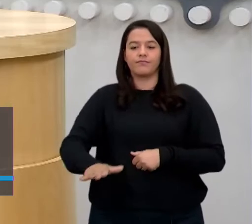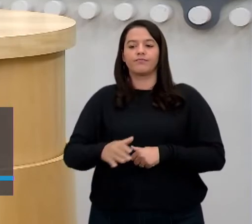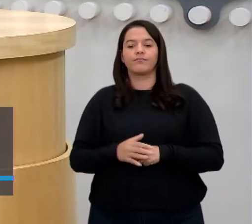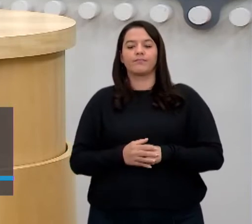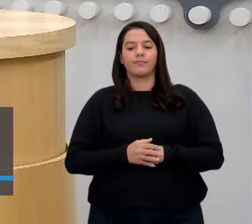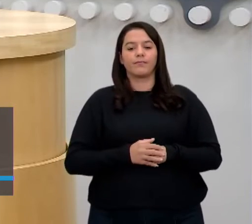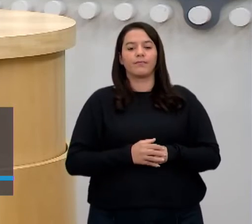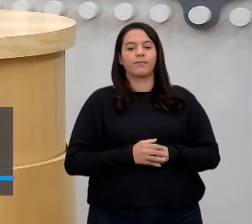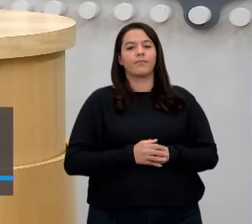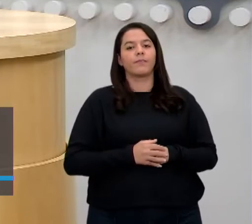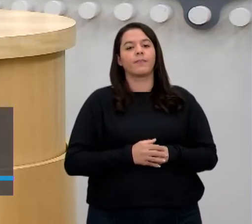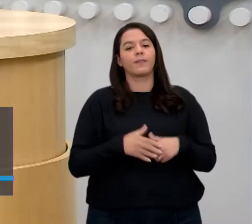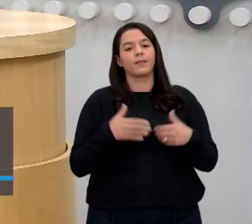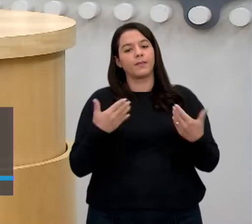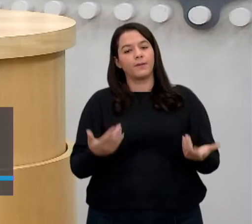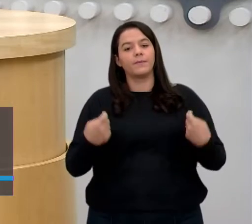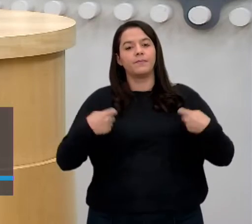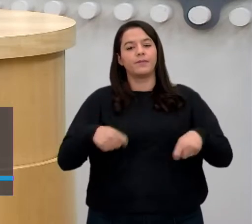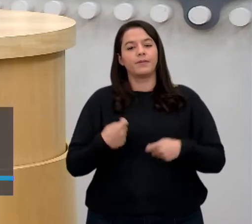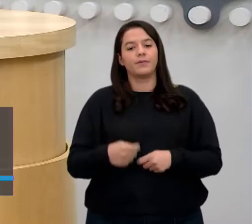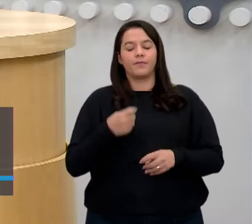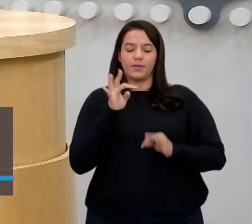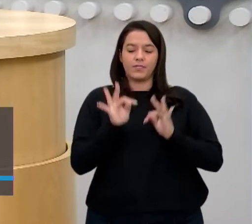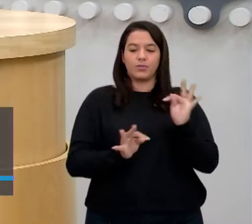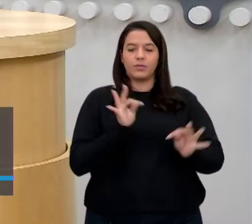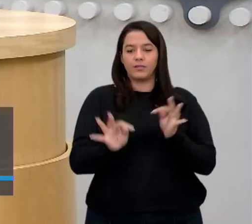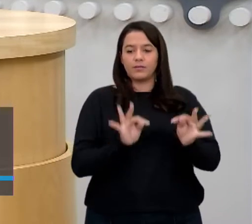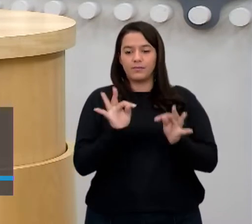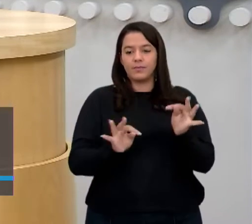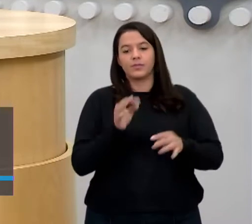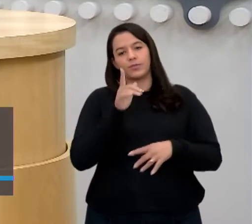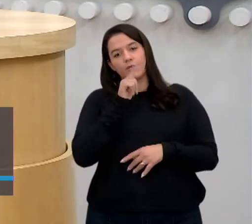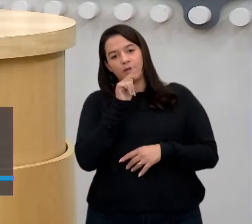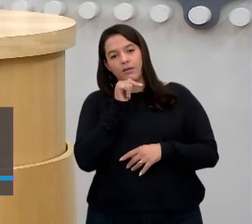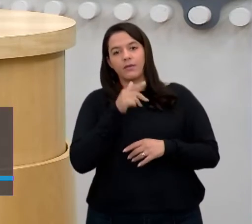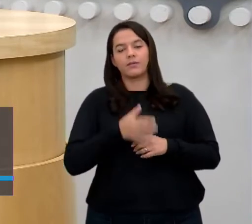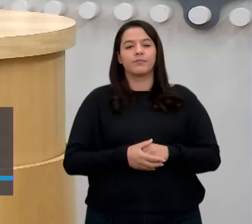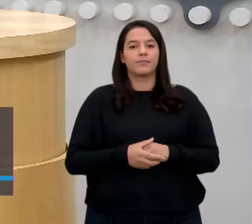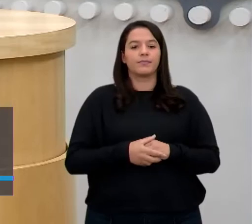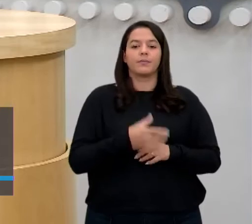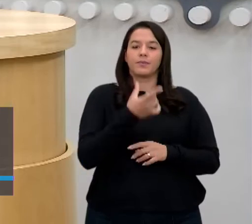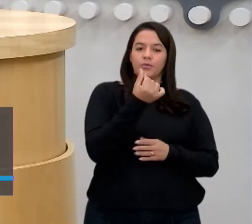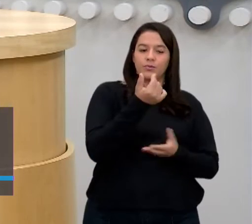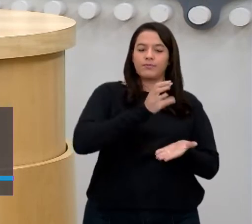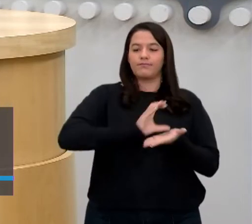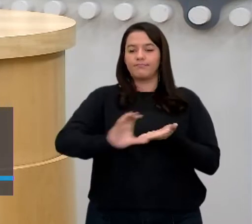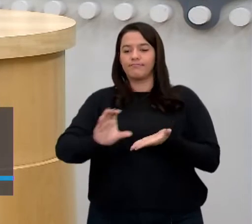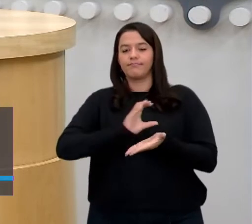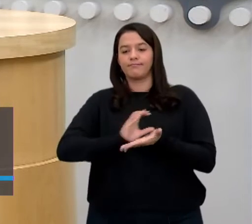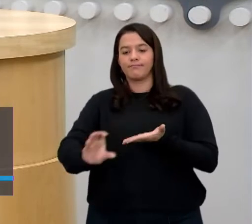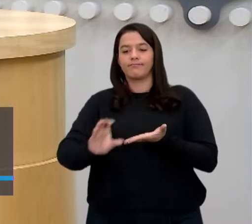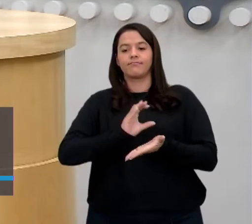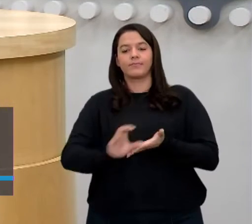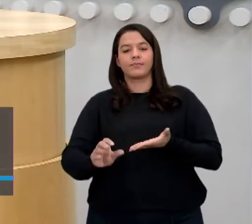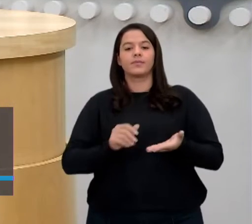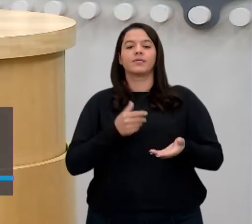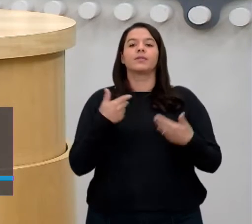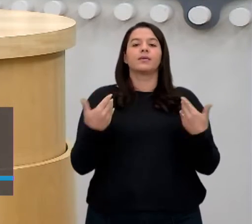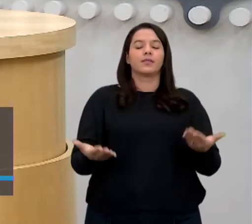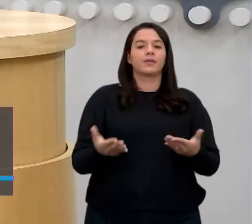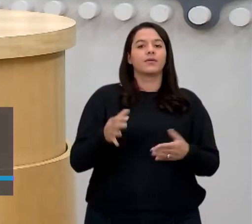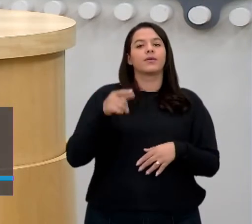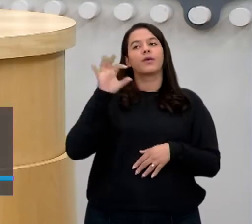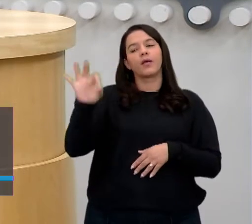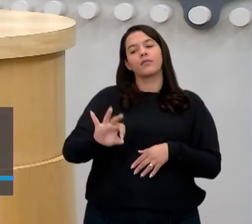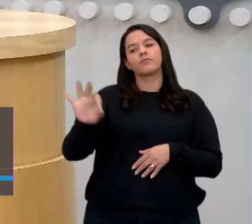Entendeu? Então, isso aí tem que o quê? Fazer tratamento de água. Entendeu? Então, investimento tem que fazer. Então, qual que é a estatística de mortes